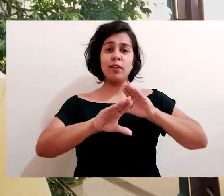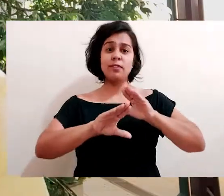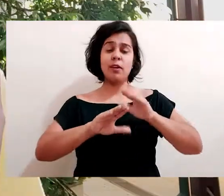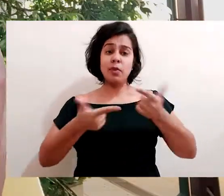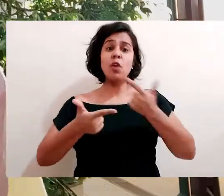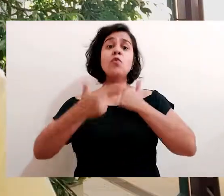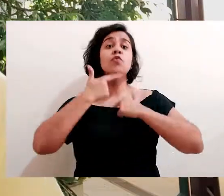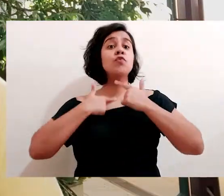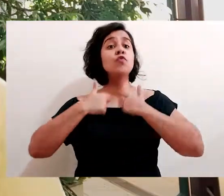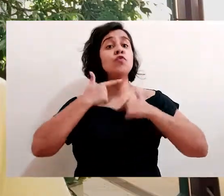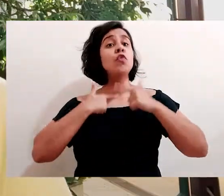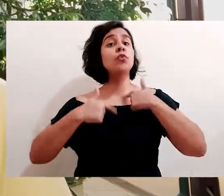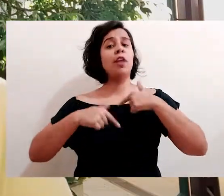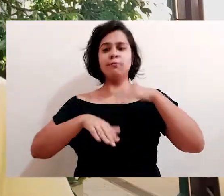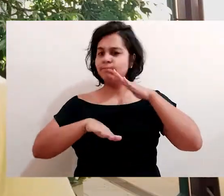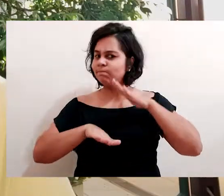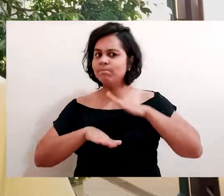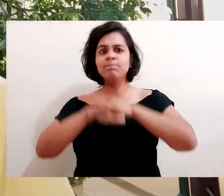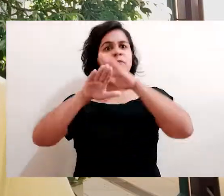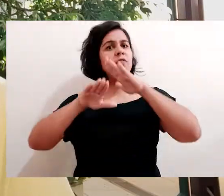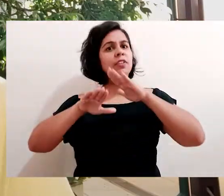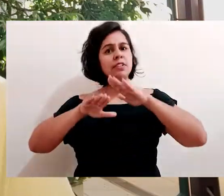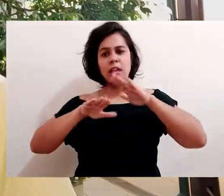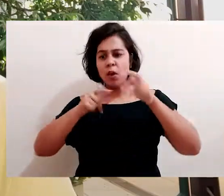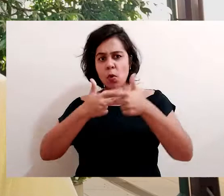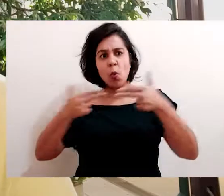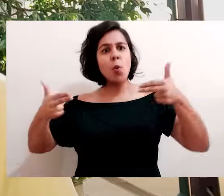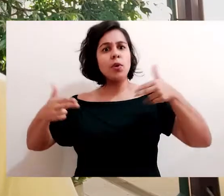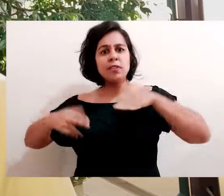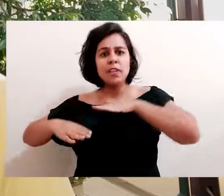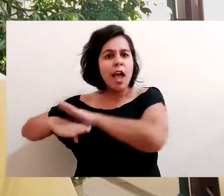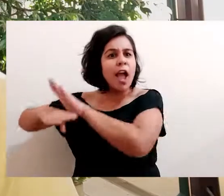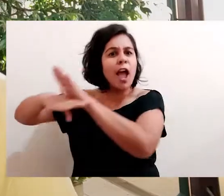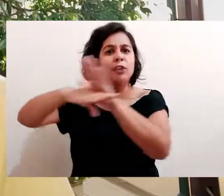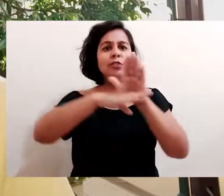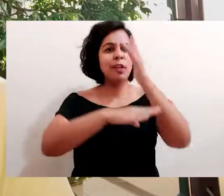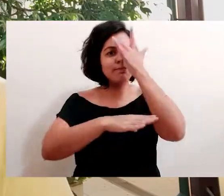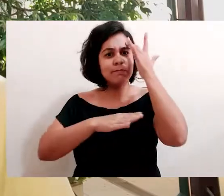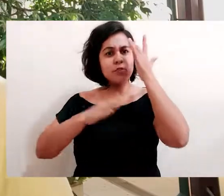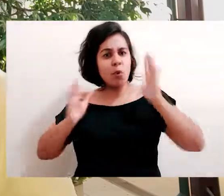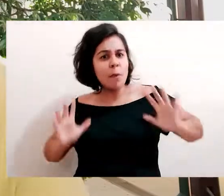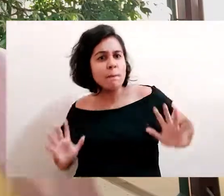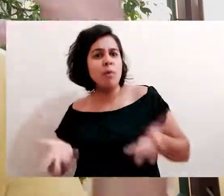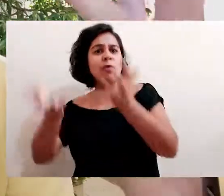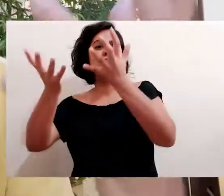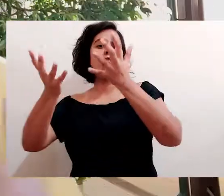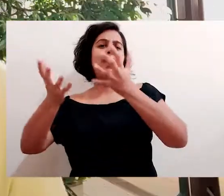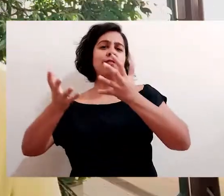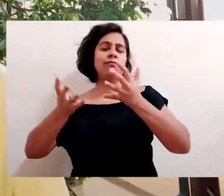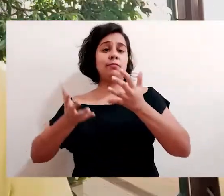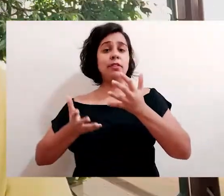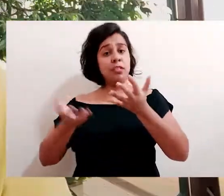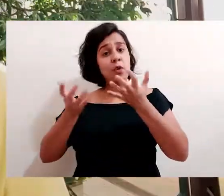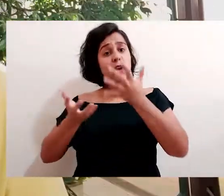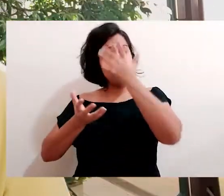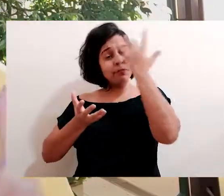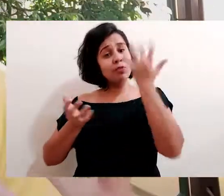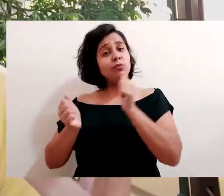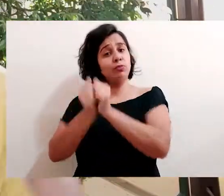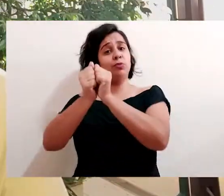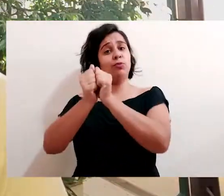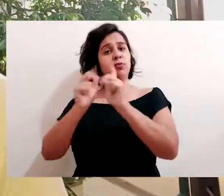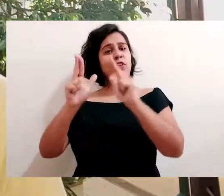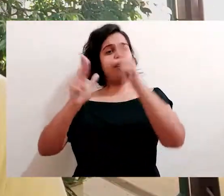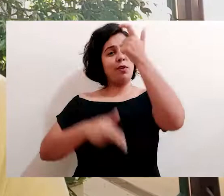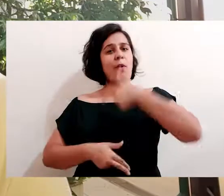educação. Eu acho que ele é o que me motiva, é sair do lugar e fazer todo mundo ao meu redor